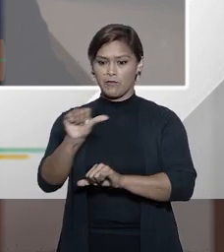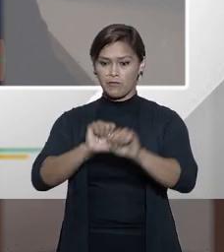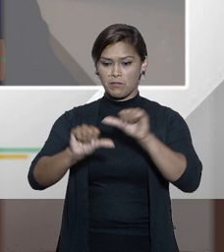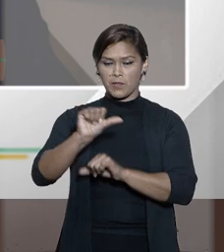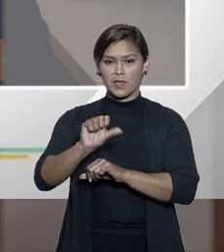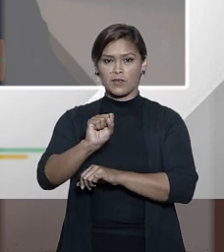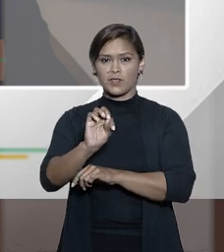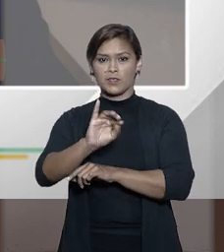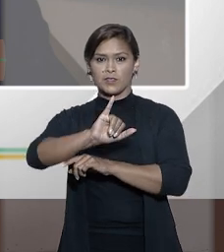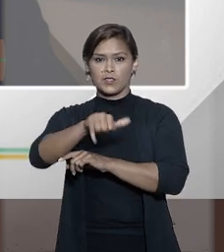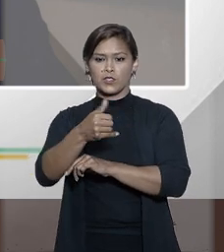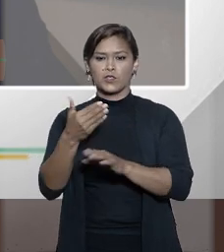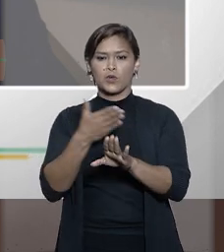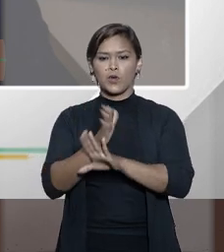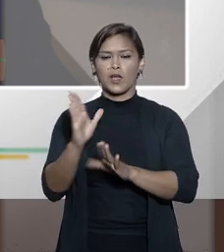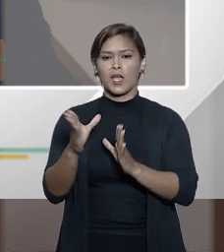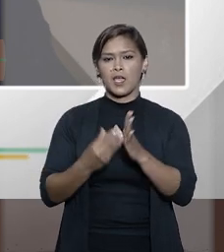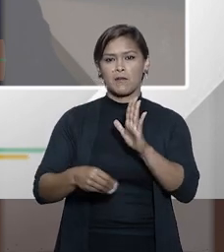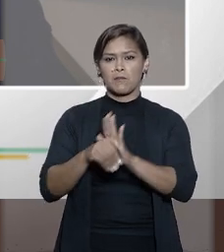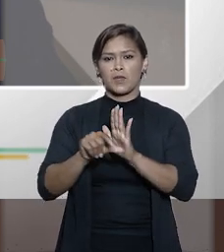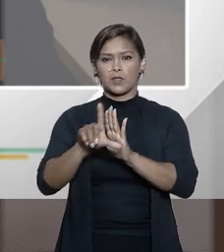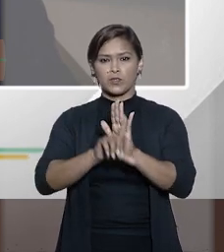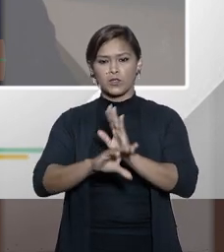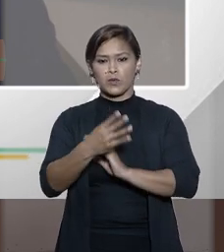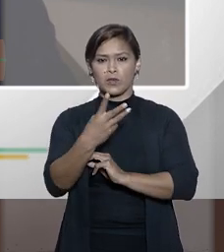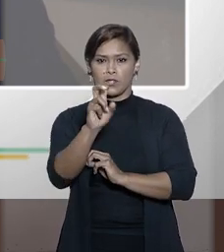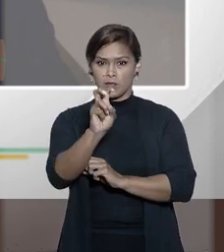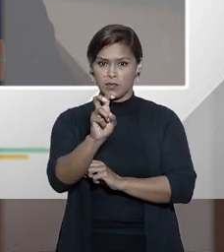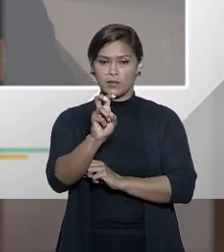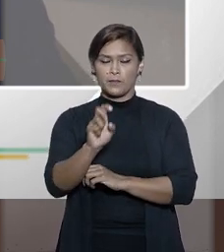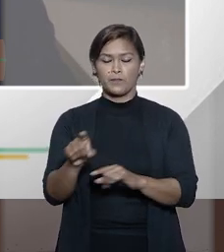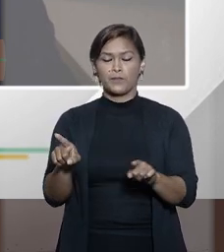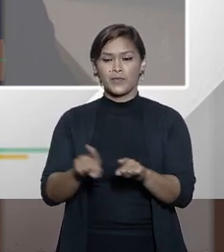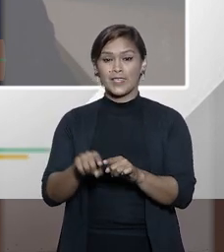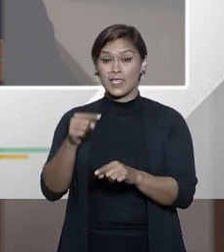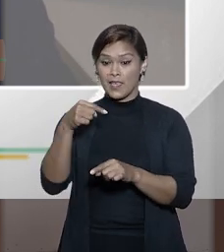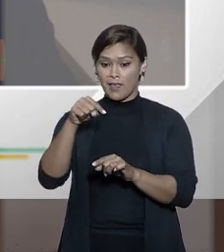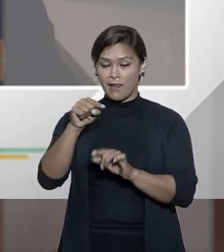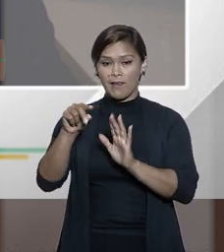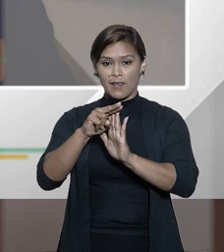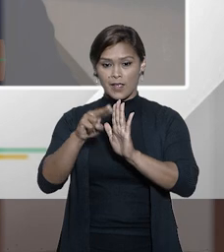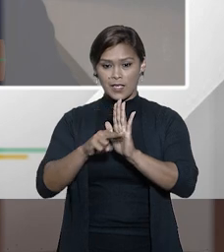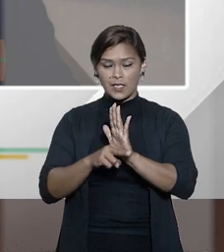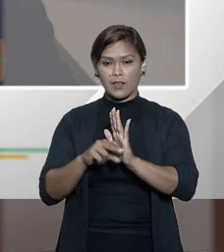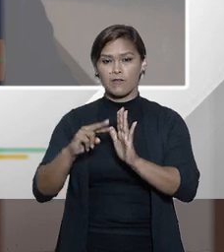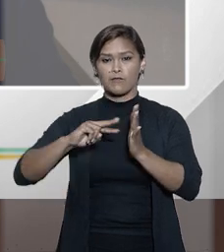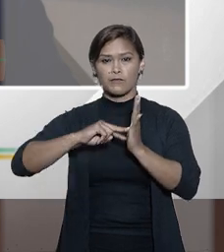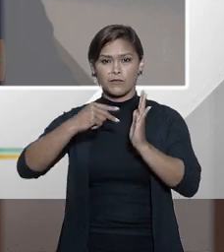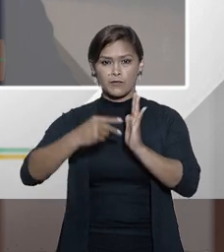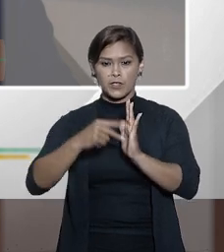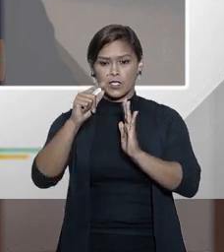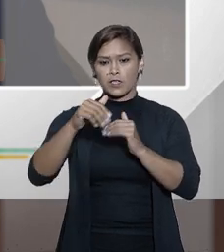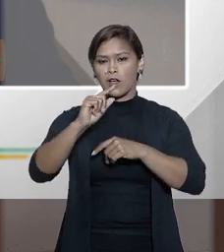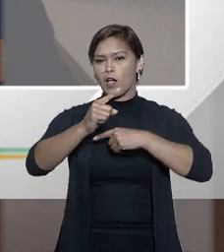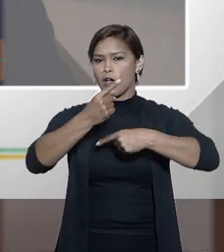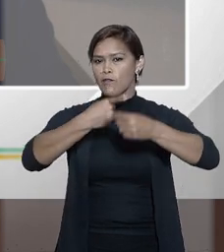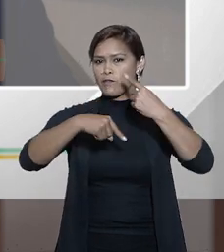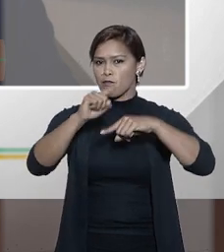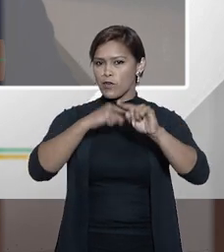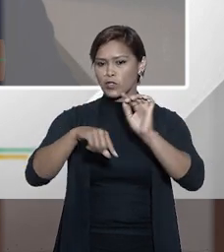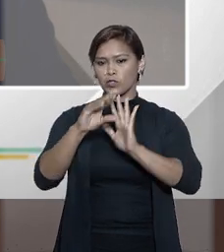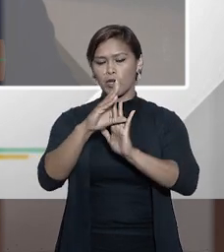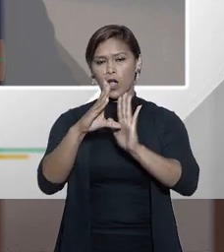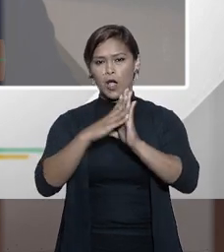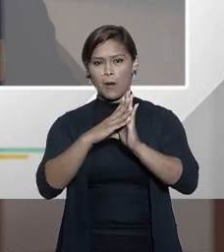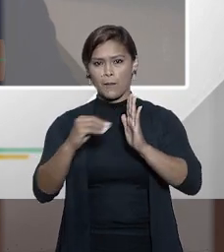para o STJ com a emenda constitucional 45. E isso foi bastante significativo para a evolução realmente do